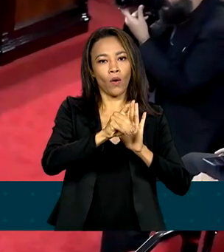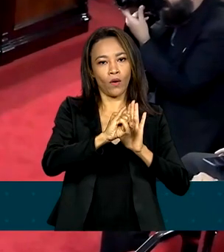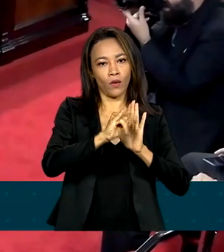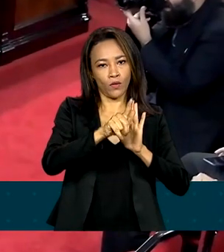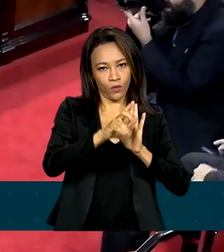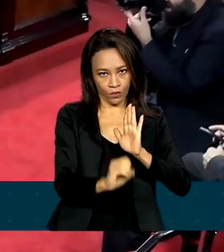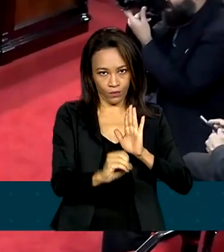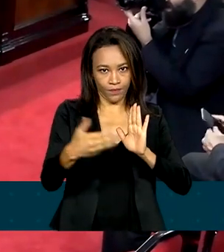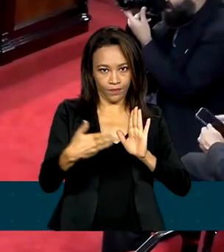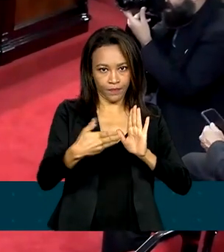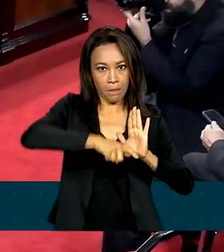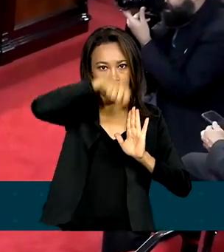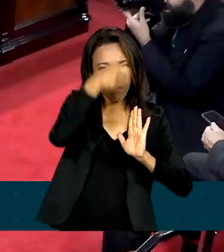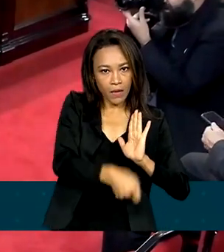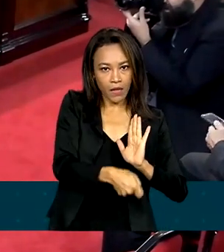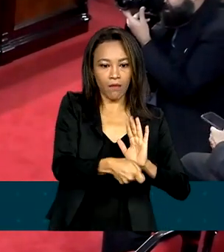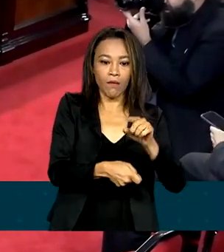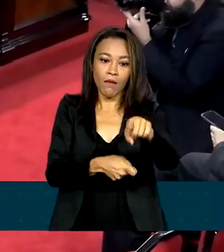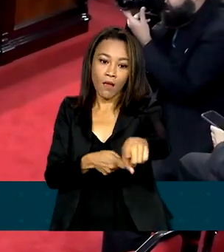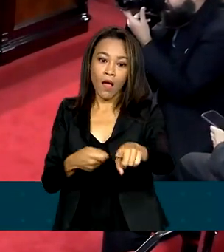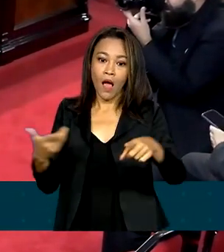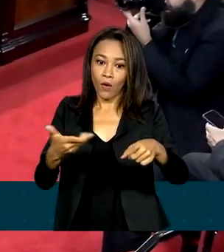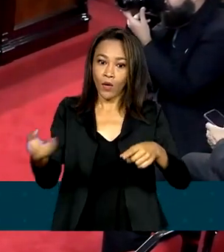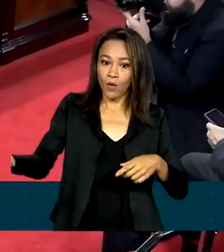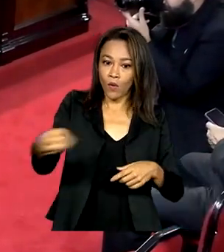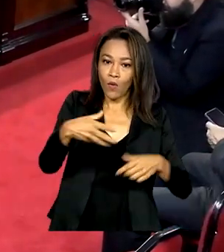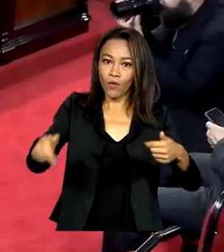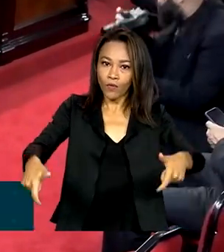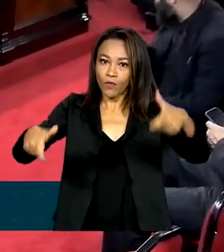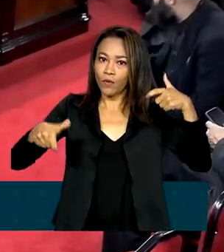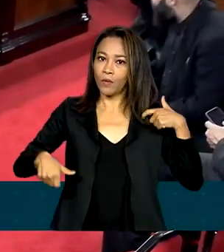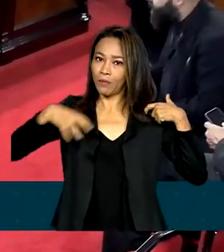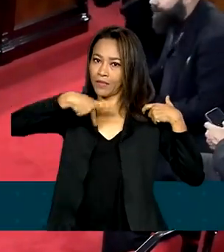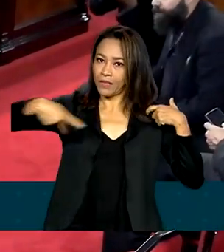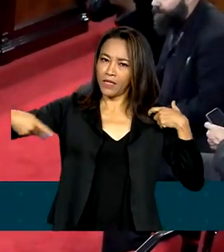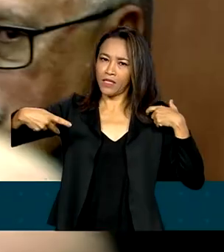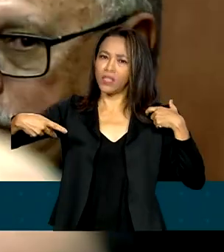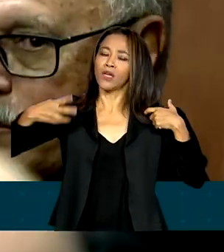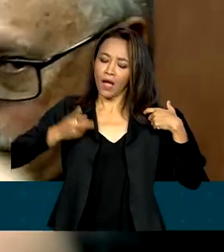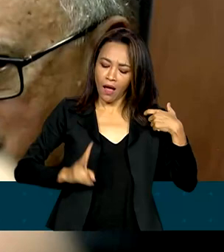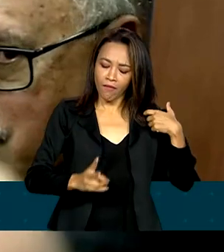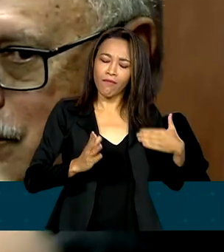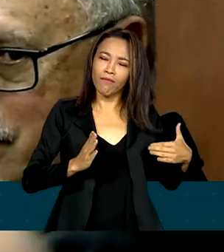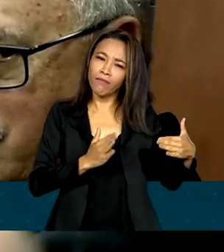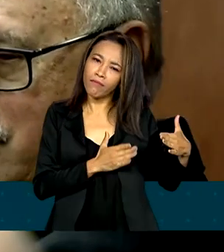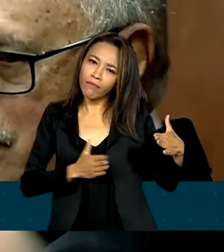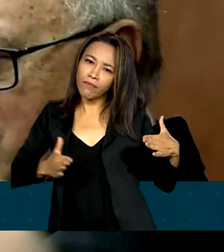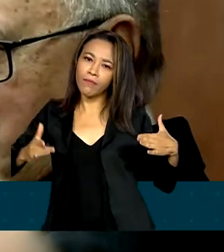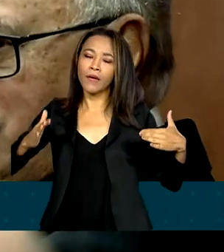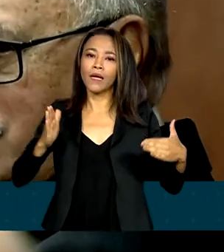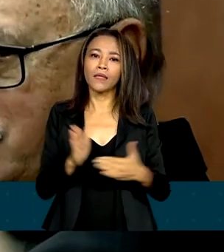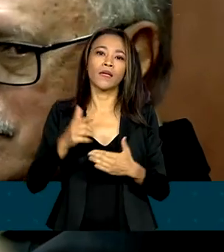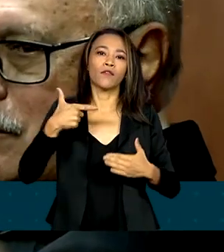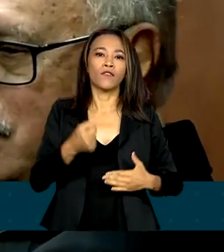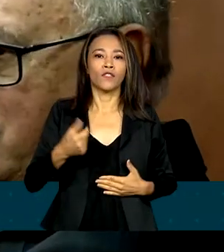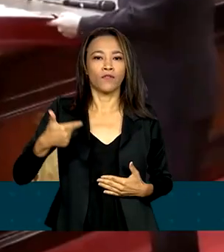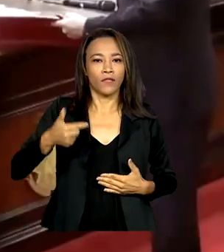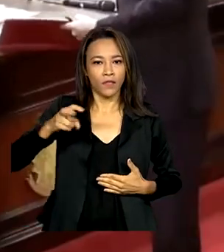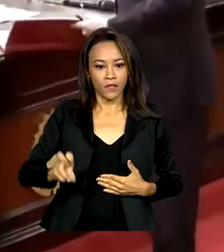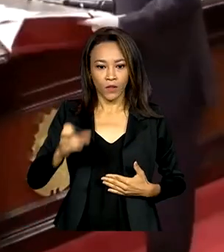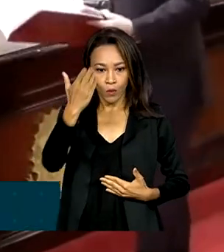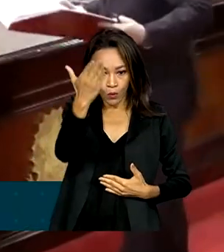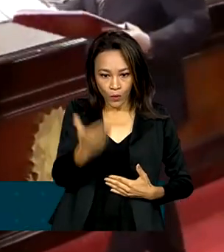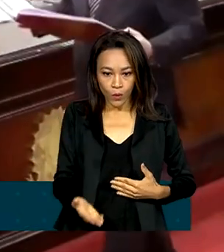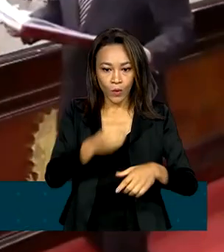presidência, empoçada nesta quinta-feira, assume até 2025. O vice-presidente, ministro Coelho,